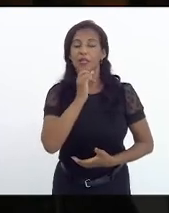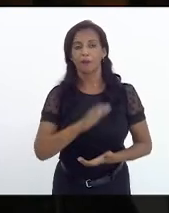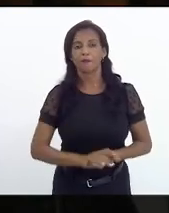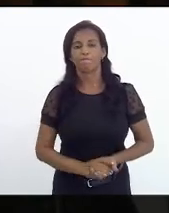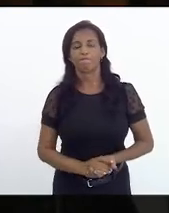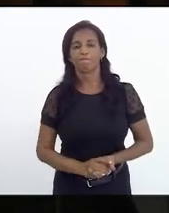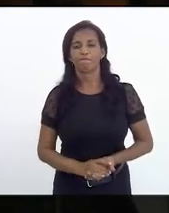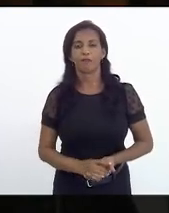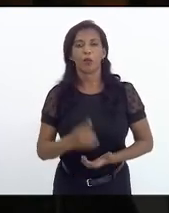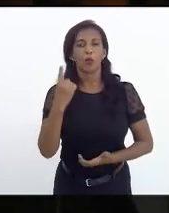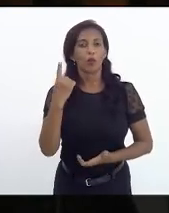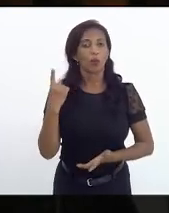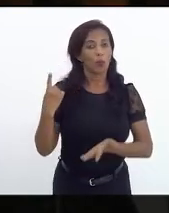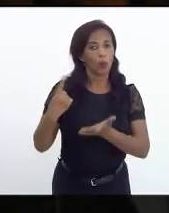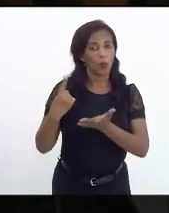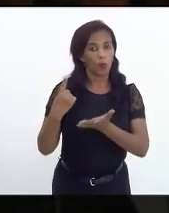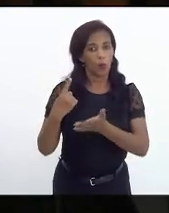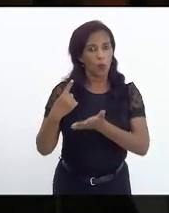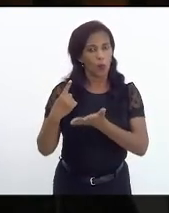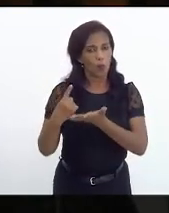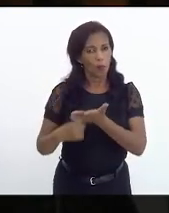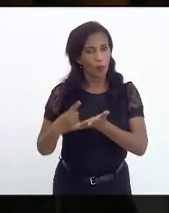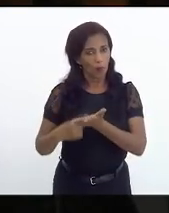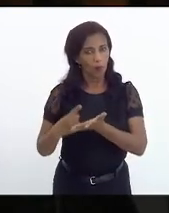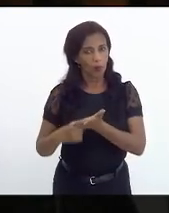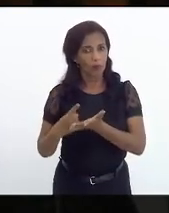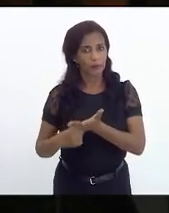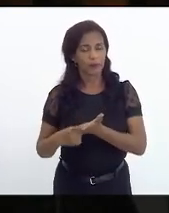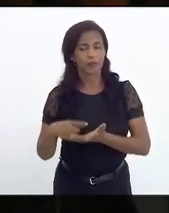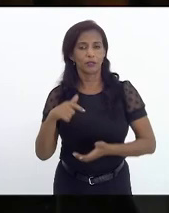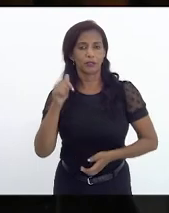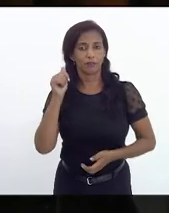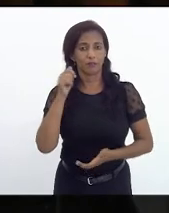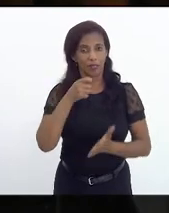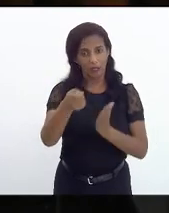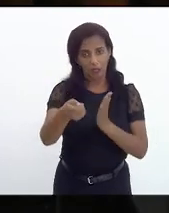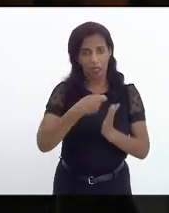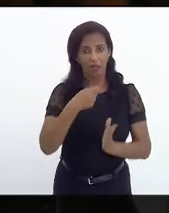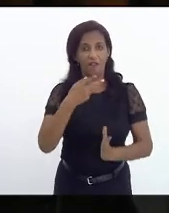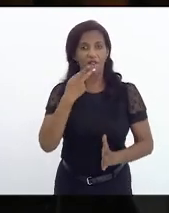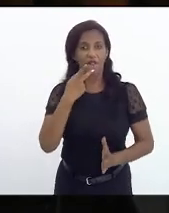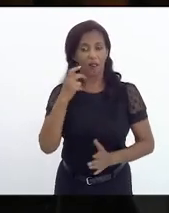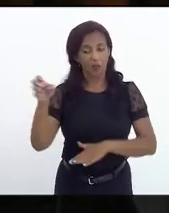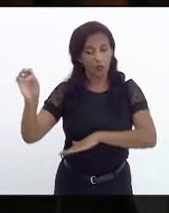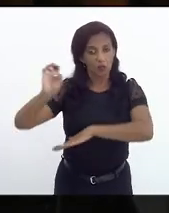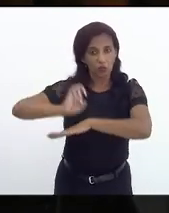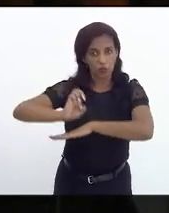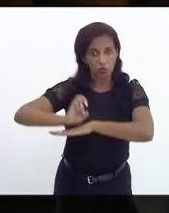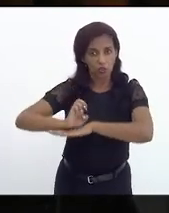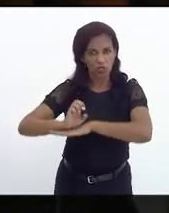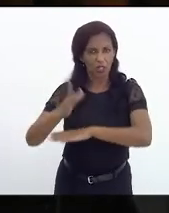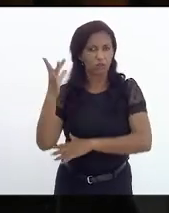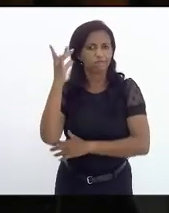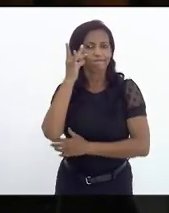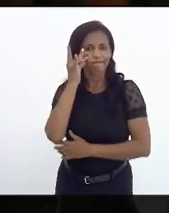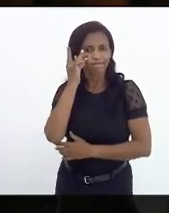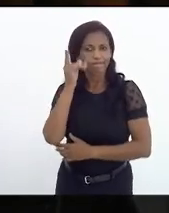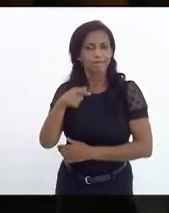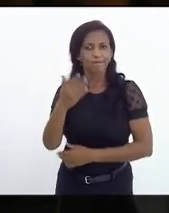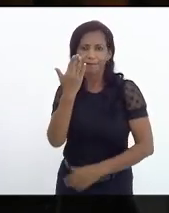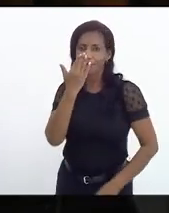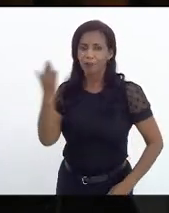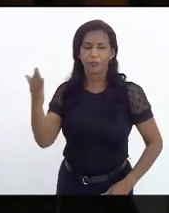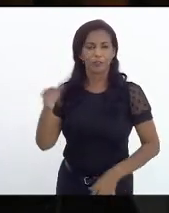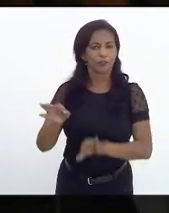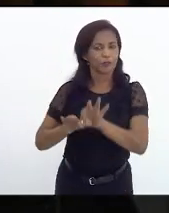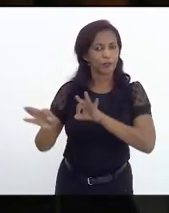passagens marcantes da introdução do relatório as autoras falam que as inações do Estado nos provaram estarmos diante